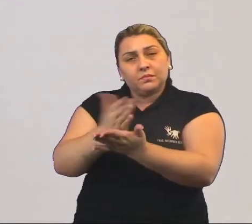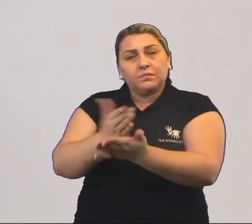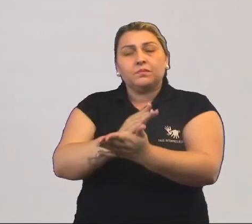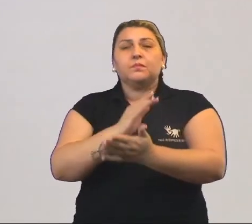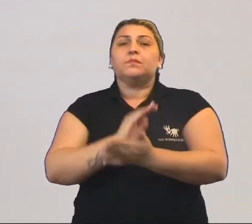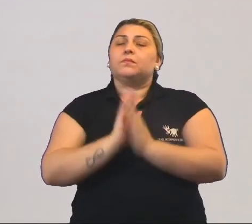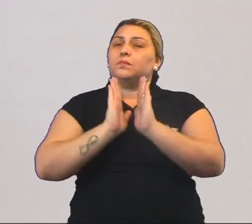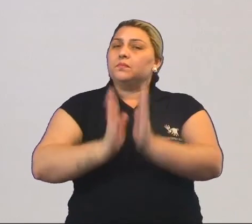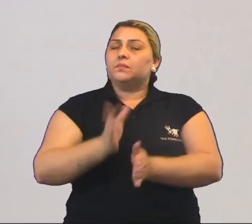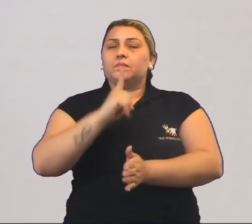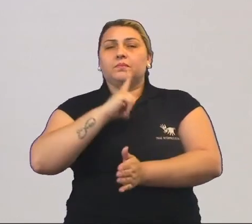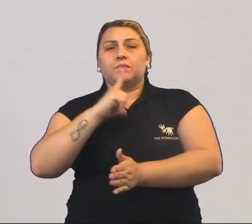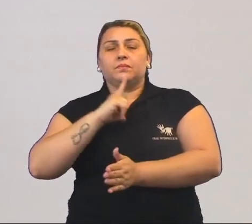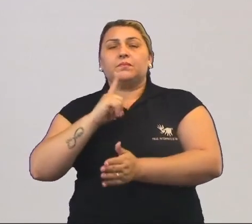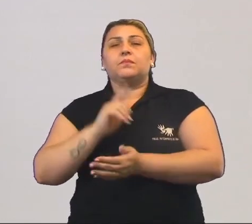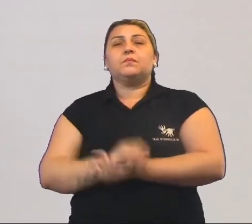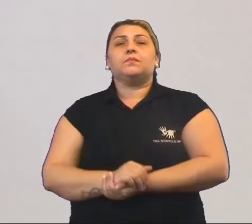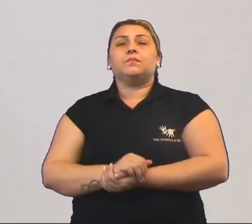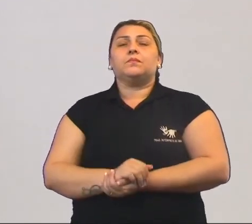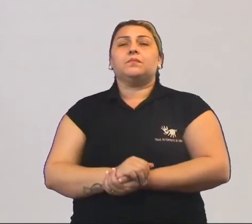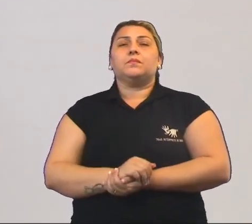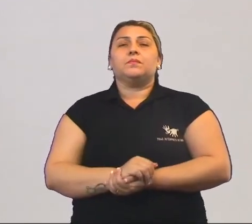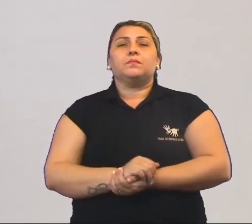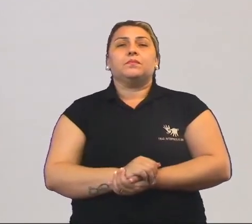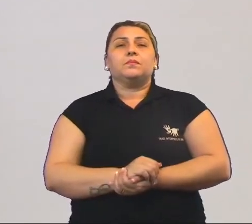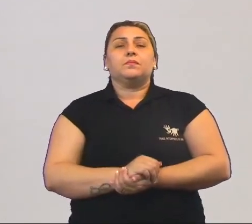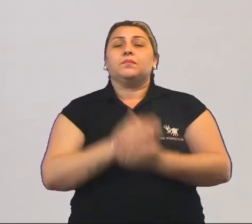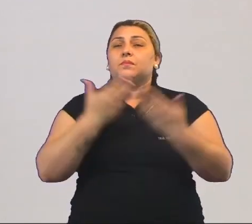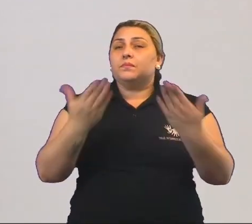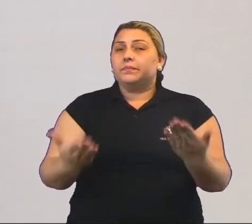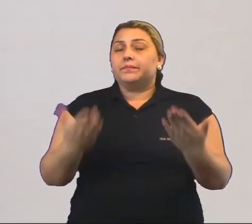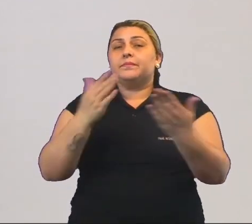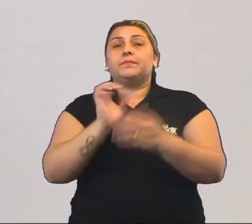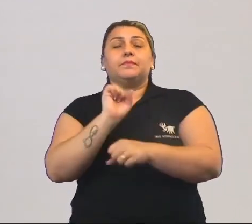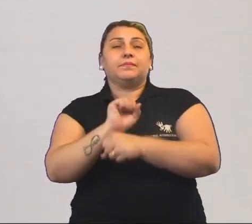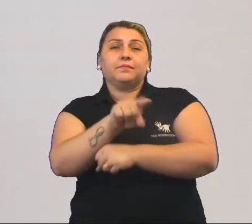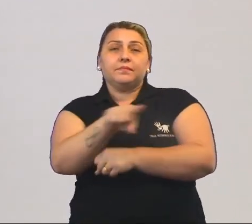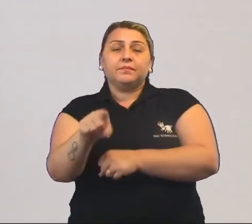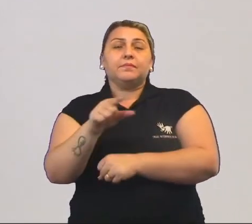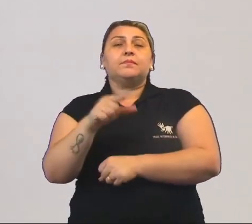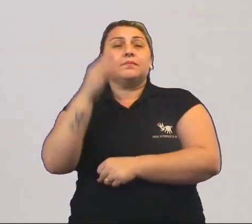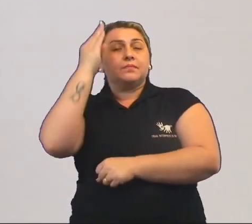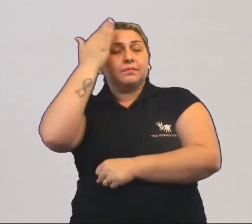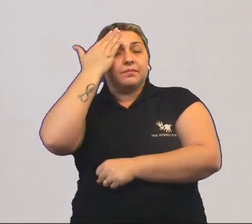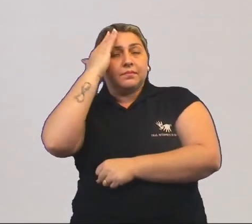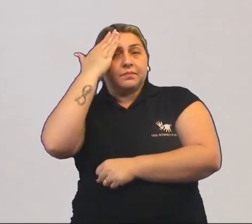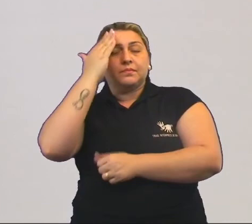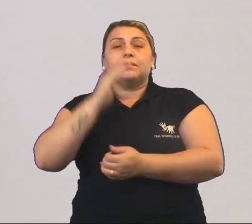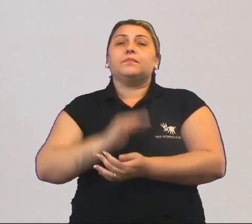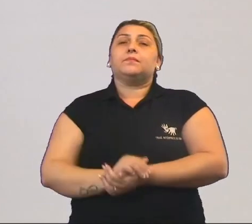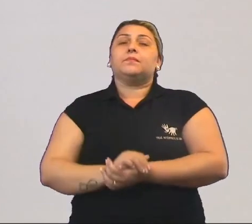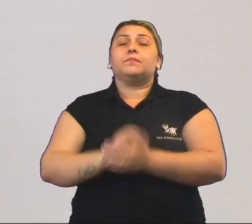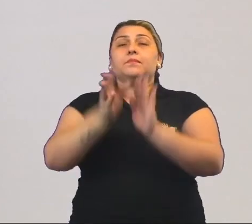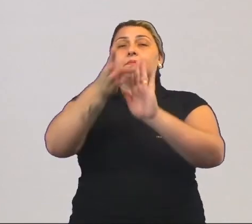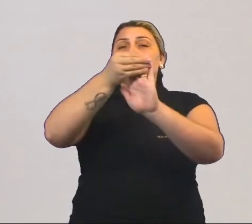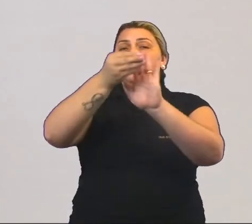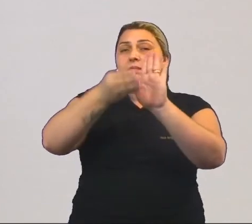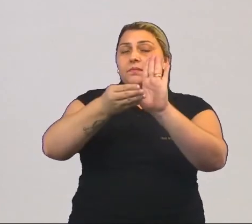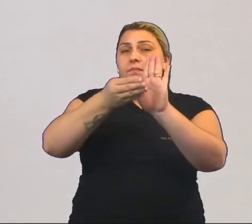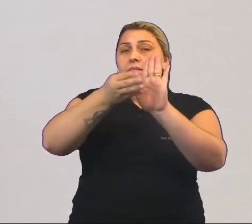já existiam. Então, é isso, pessoal. Espero que vocês tenham compreendido o assunto.